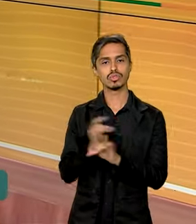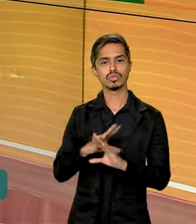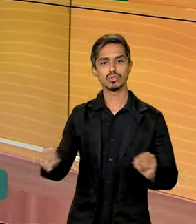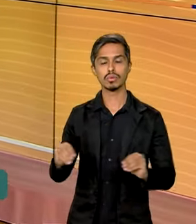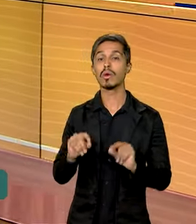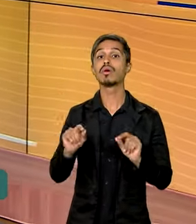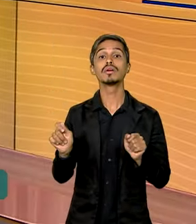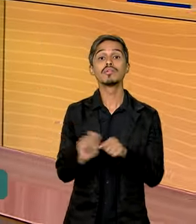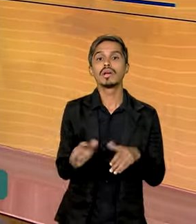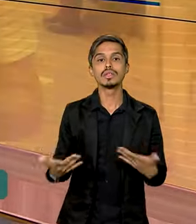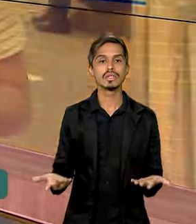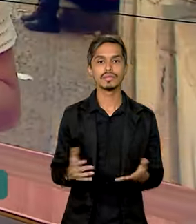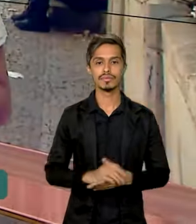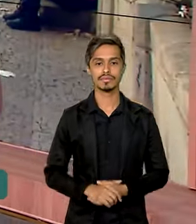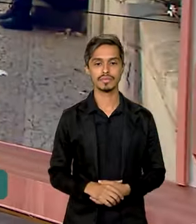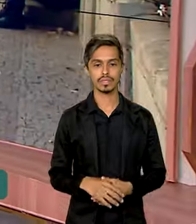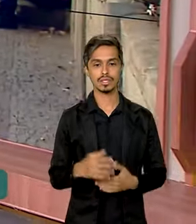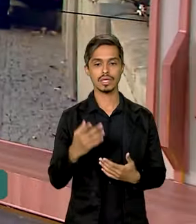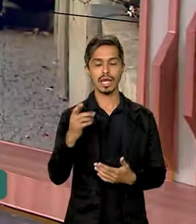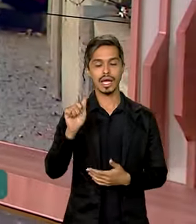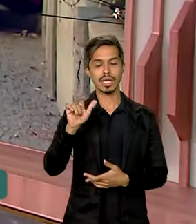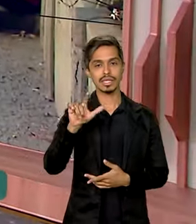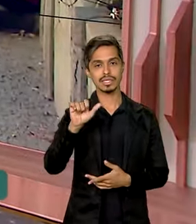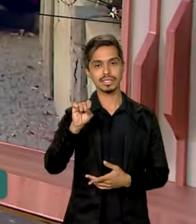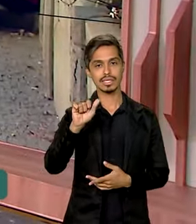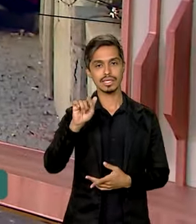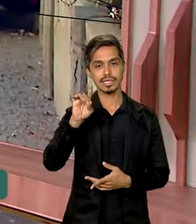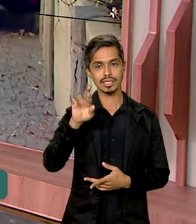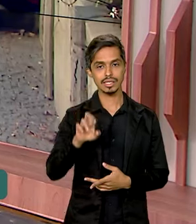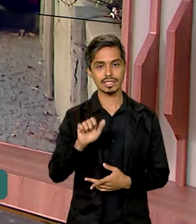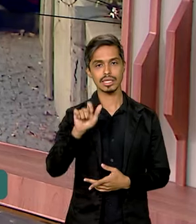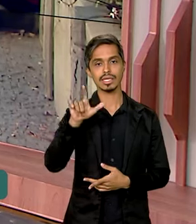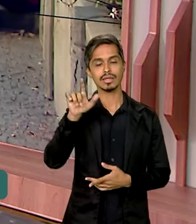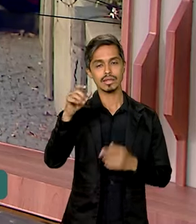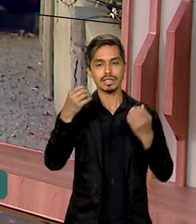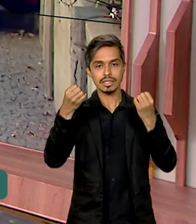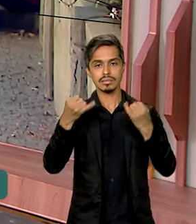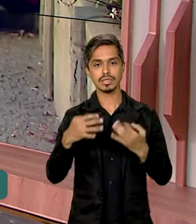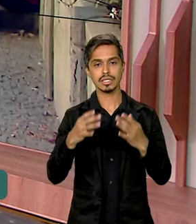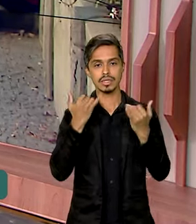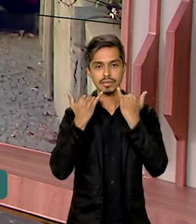de Janeiro, Alessandra Lago tem as informações para a gente. Bom dia, Alessandra.